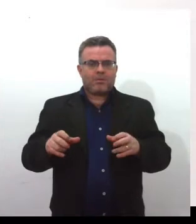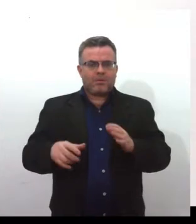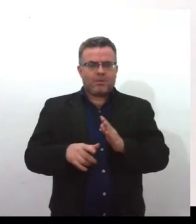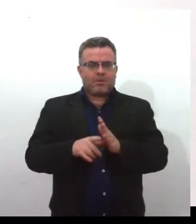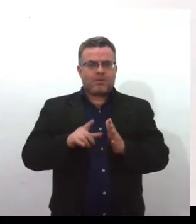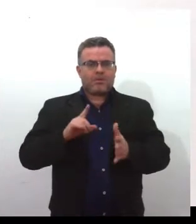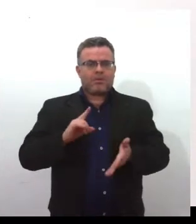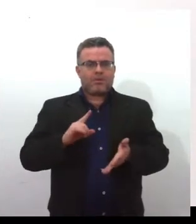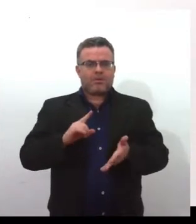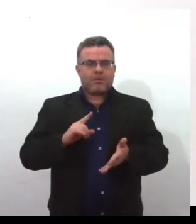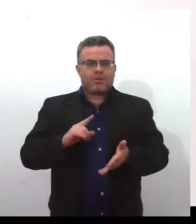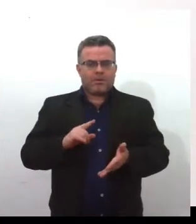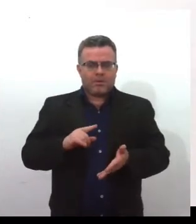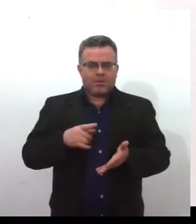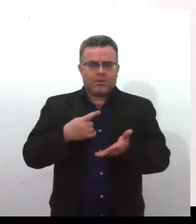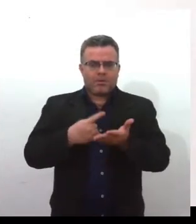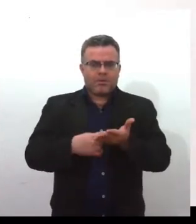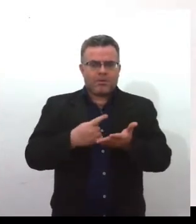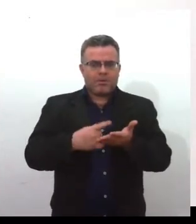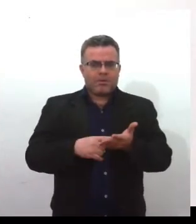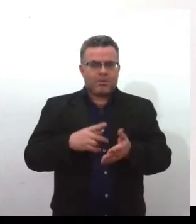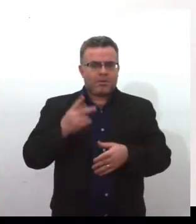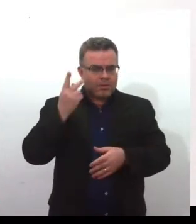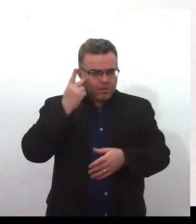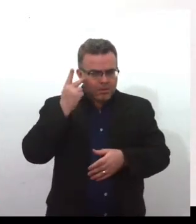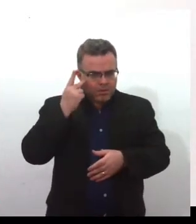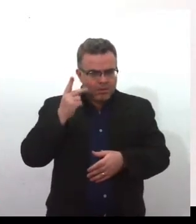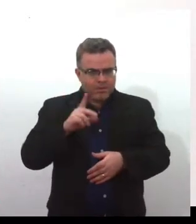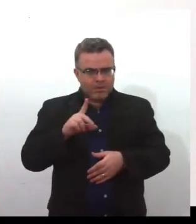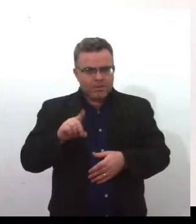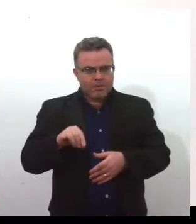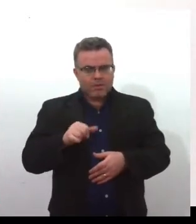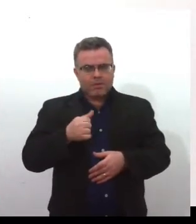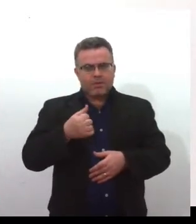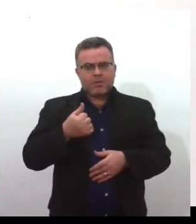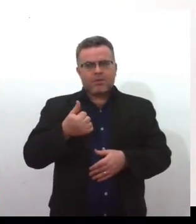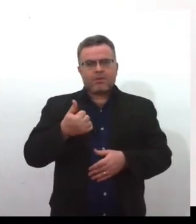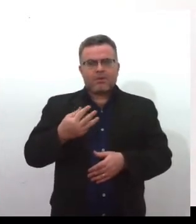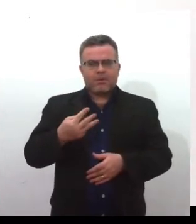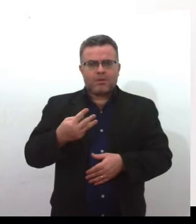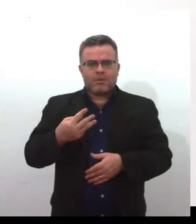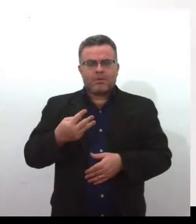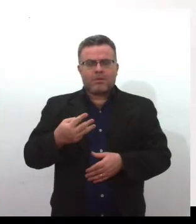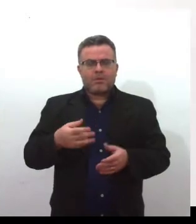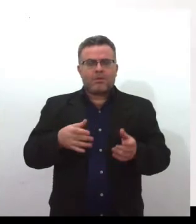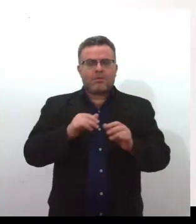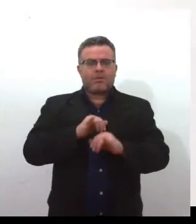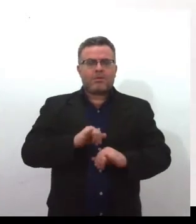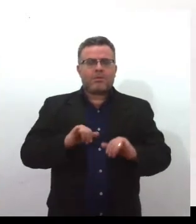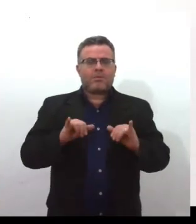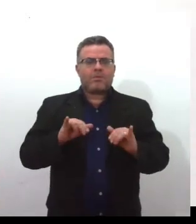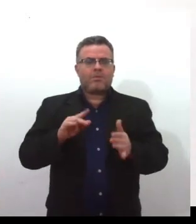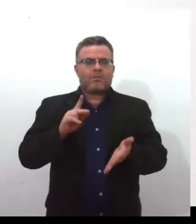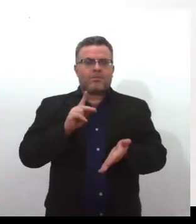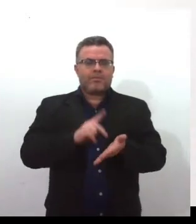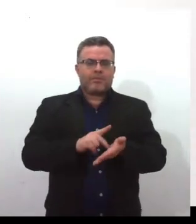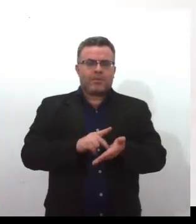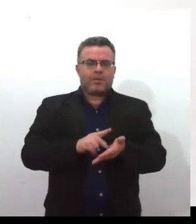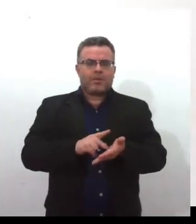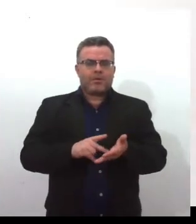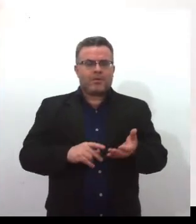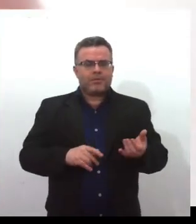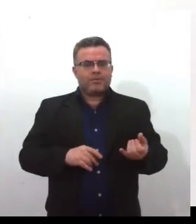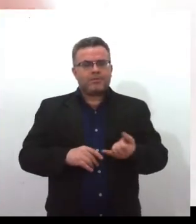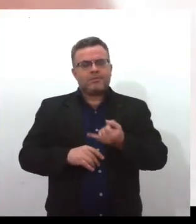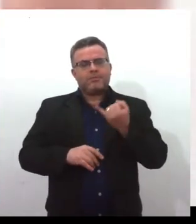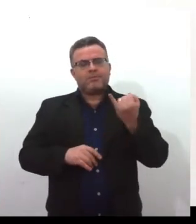em São Paulo, um dia 13. Então, esse é o fato, né. É importante também contextualizar